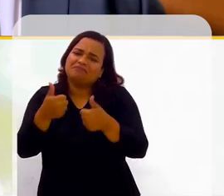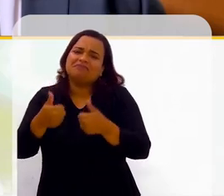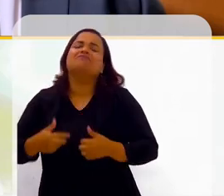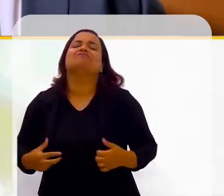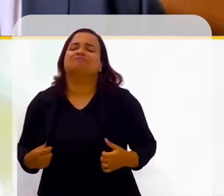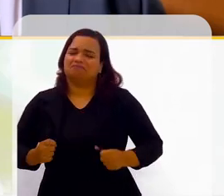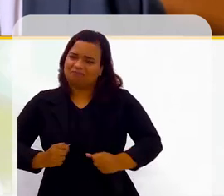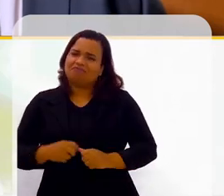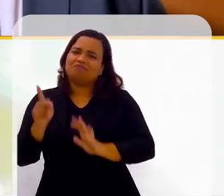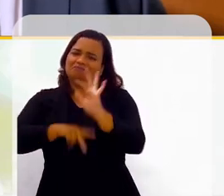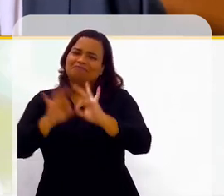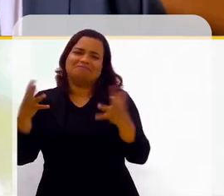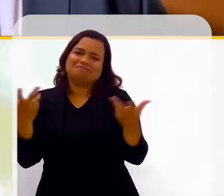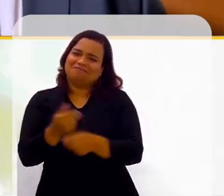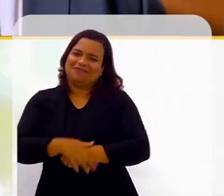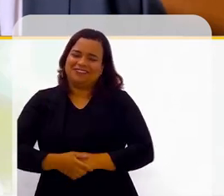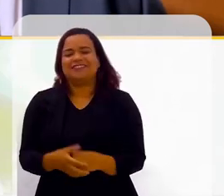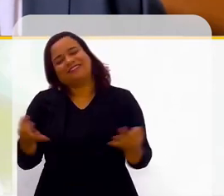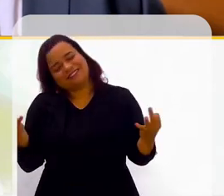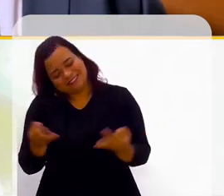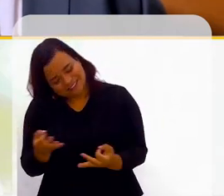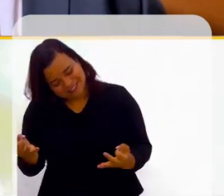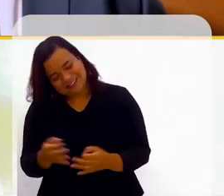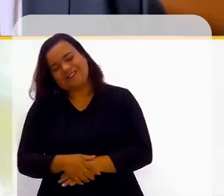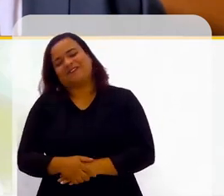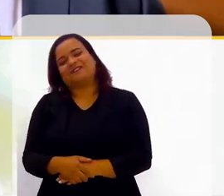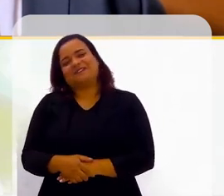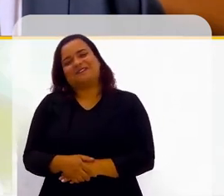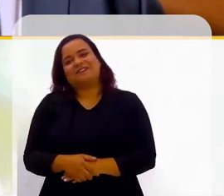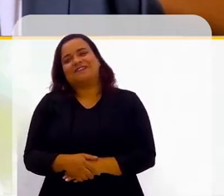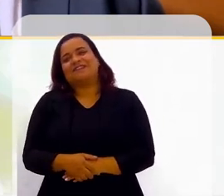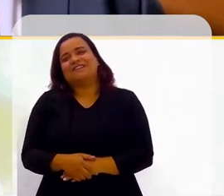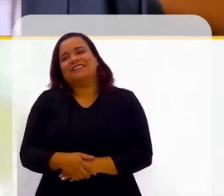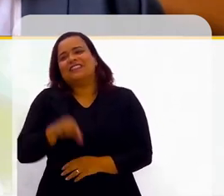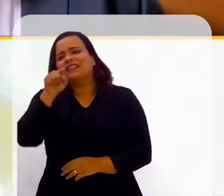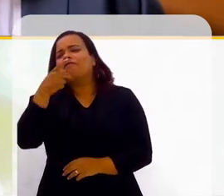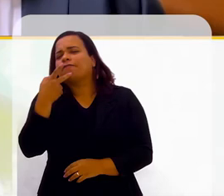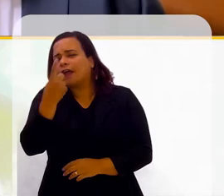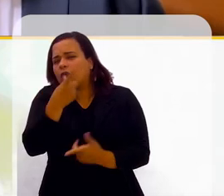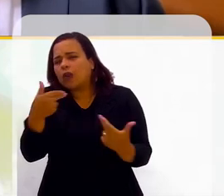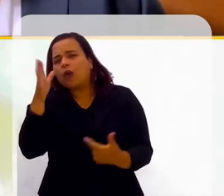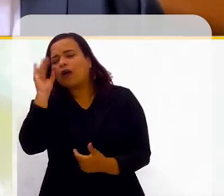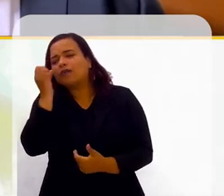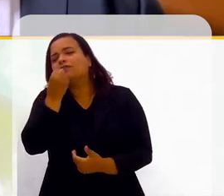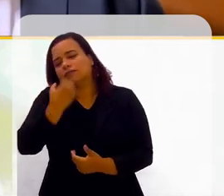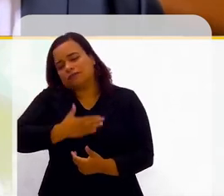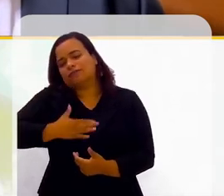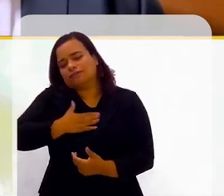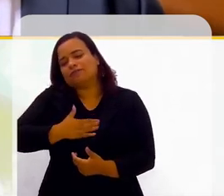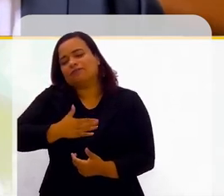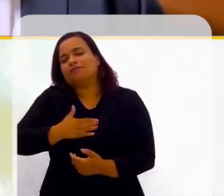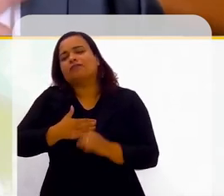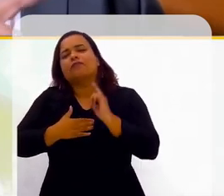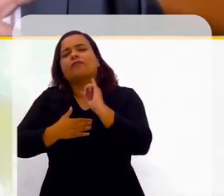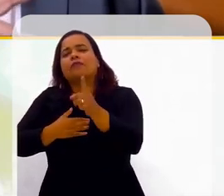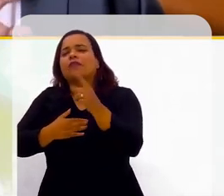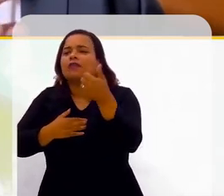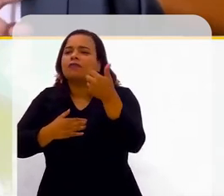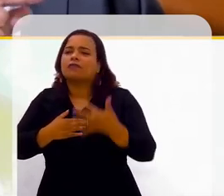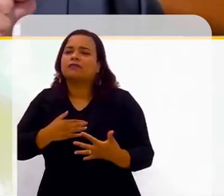bacana esse projeto. Perfeito, isso é muito bom. Você comentou algo interessante que eu diria que,